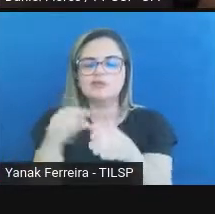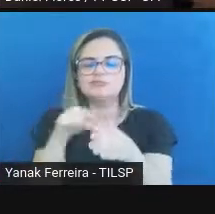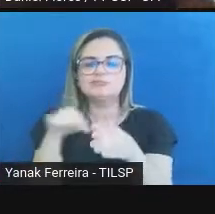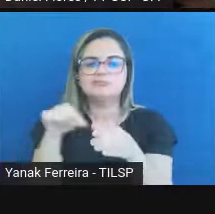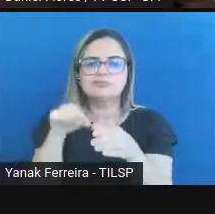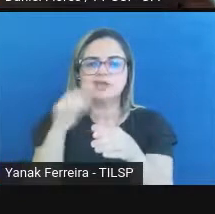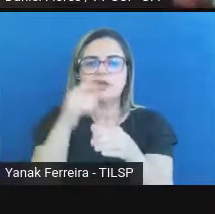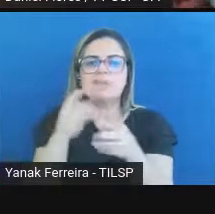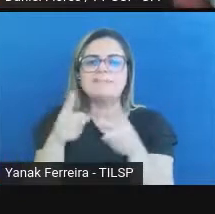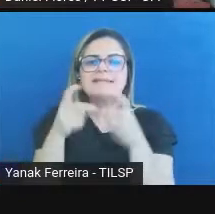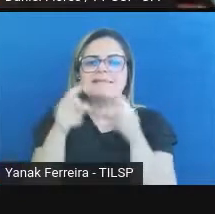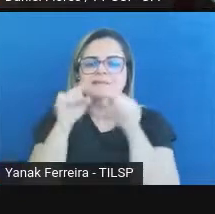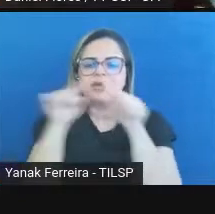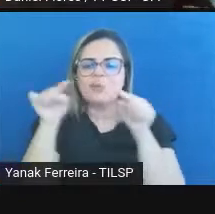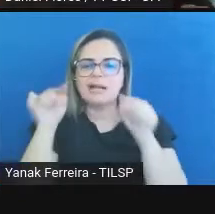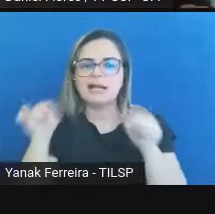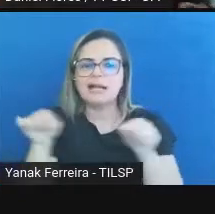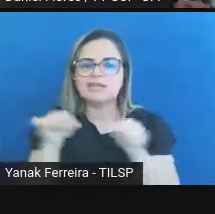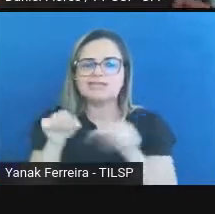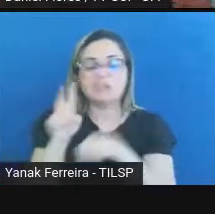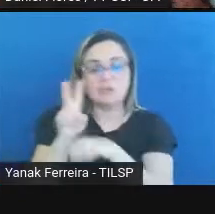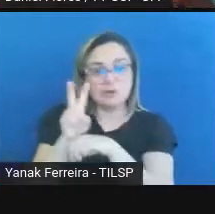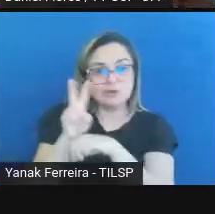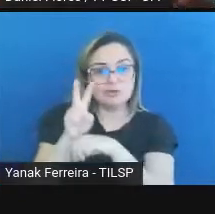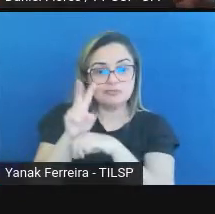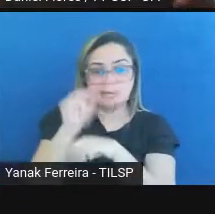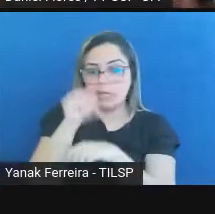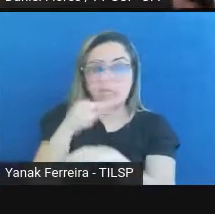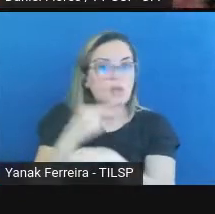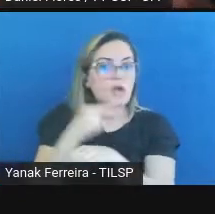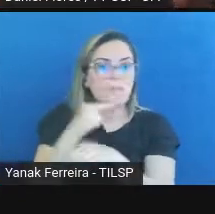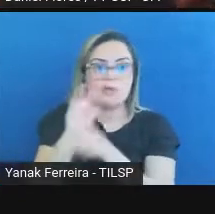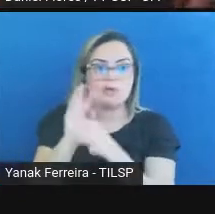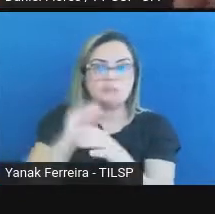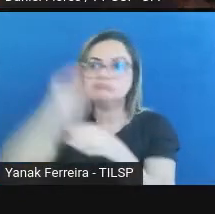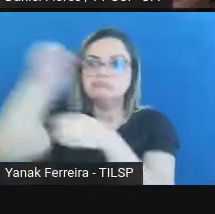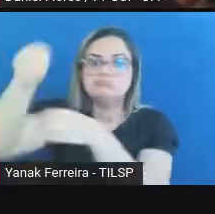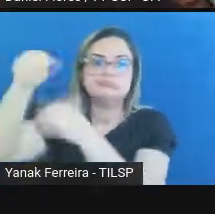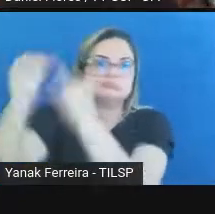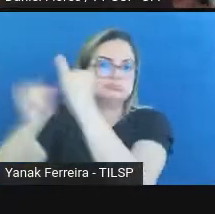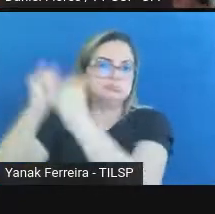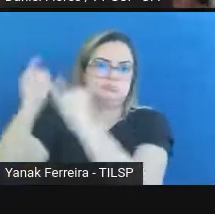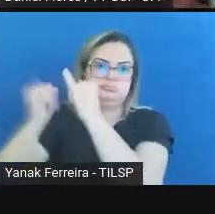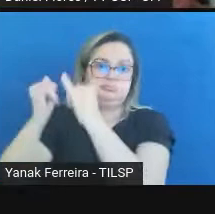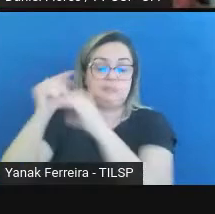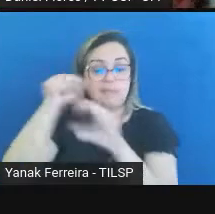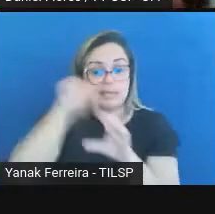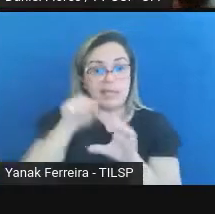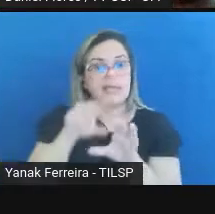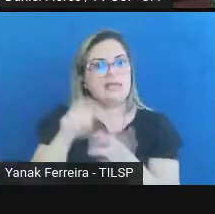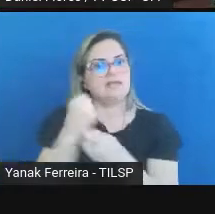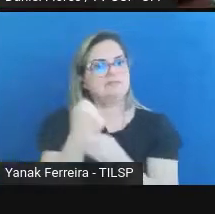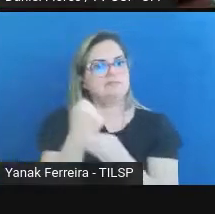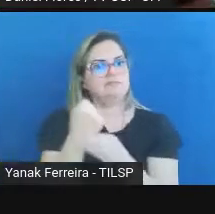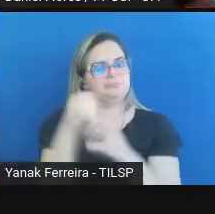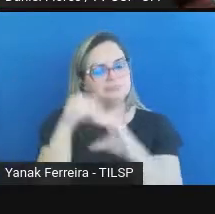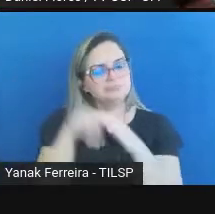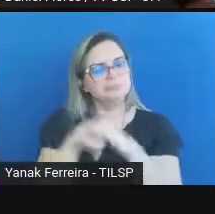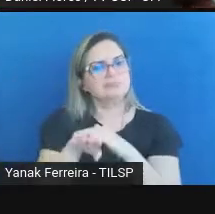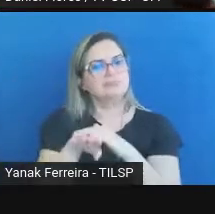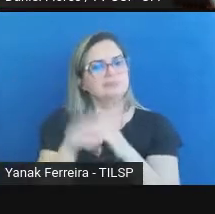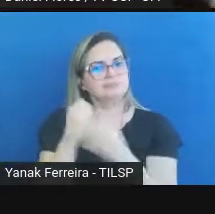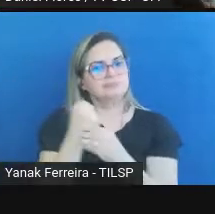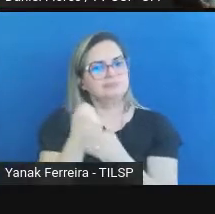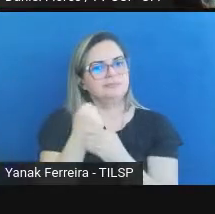caixa que ele está protegido, ele não vai para a internet. É aqui que estarão os meus periódicos preservados. E o